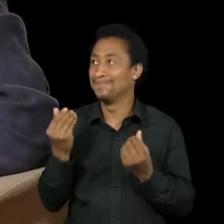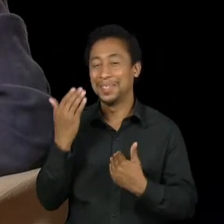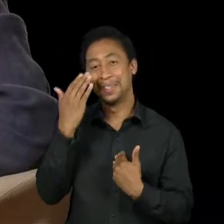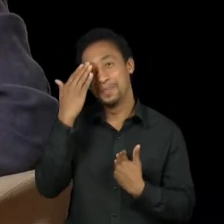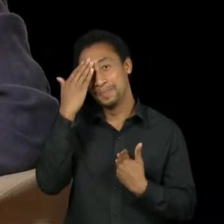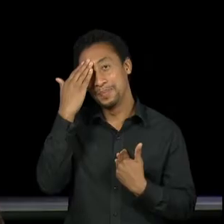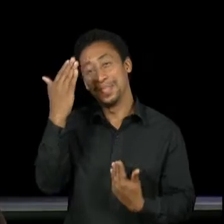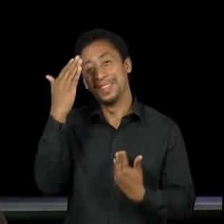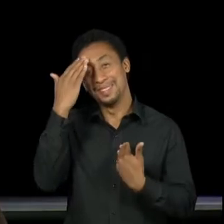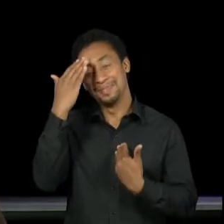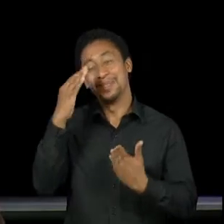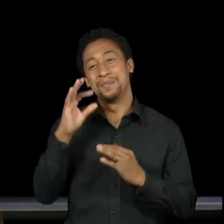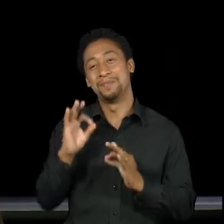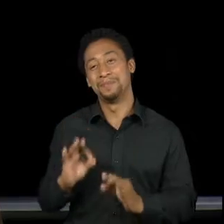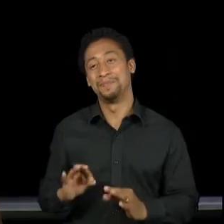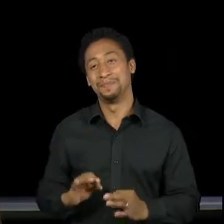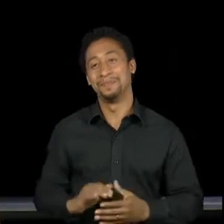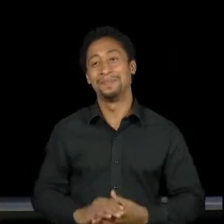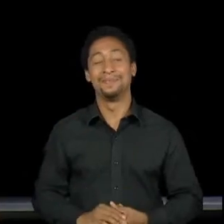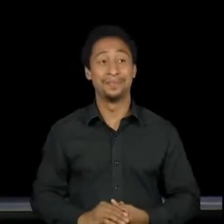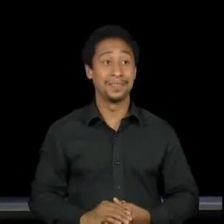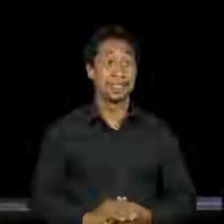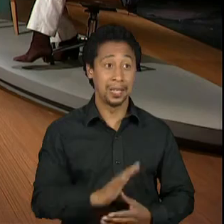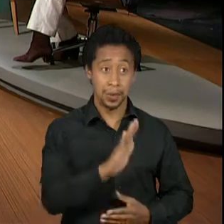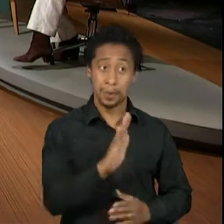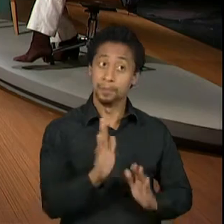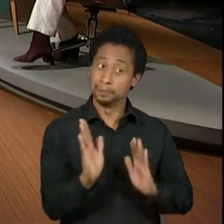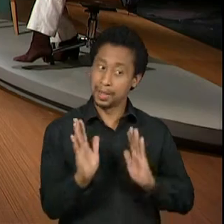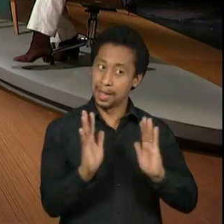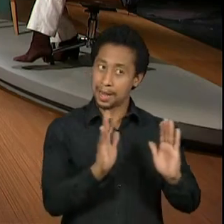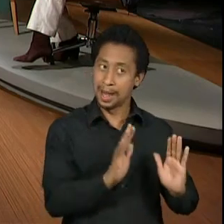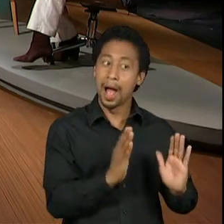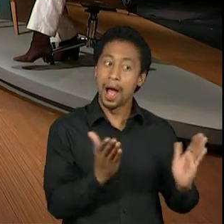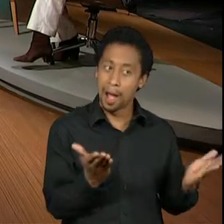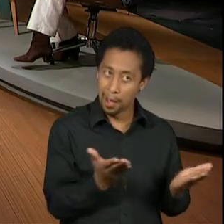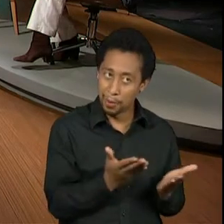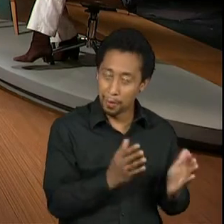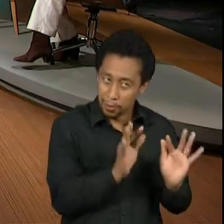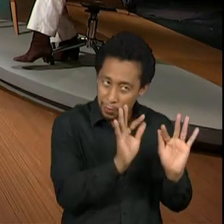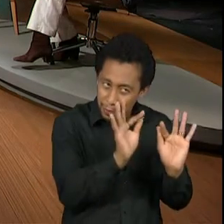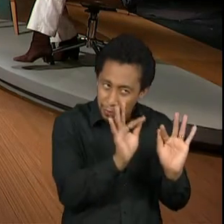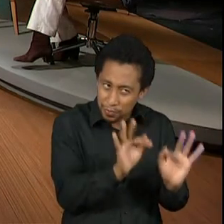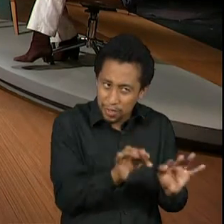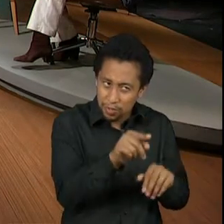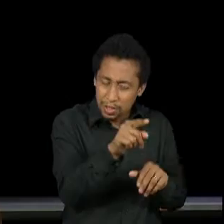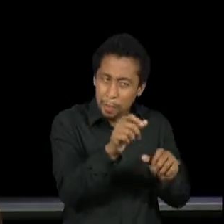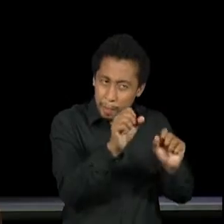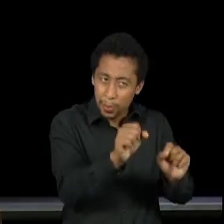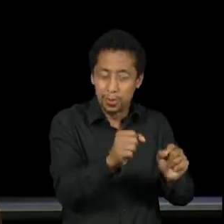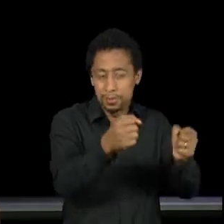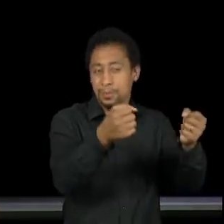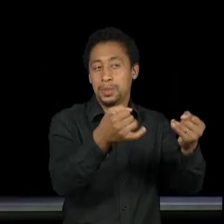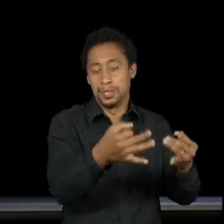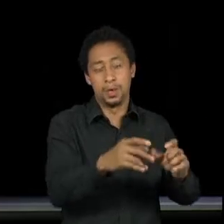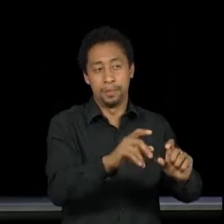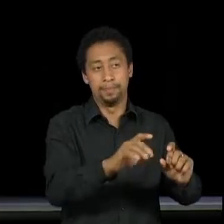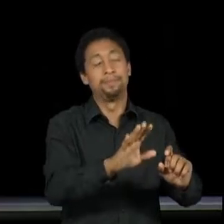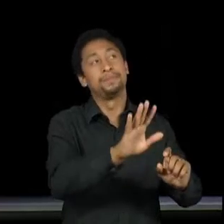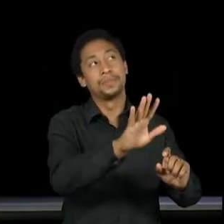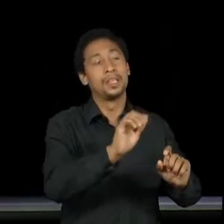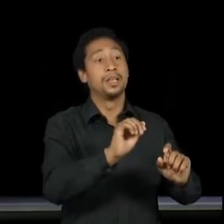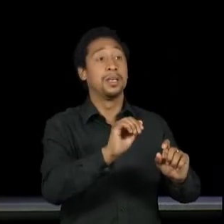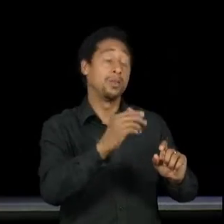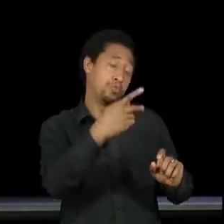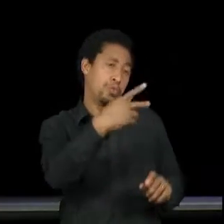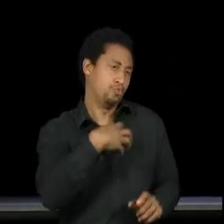obrigada. Então, Lígia, para encerrar o programa, você como atriz, como mestra de teatro, tem uma visão teatral que muitas vezes, tem